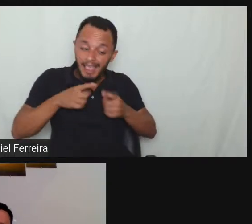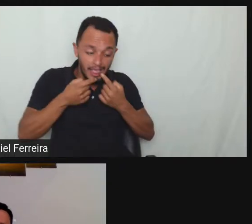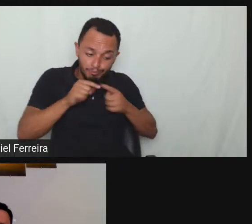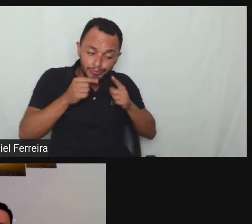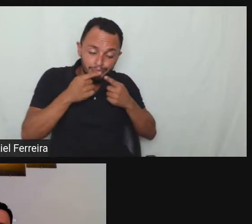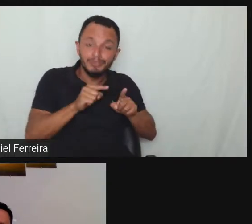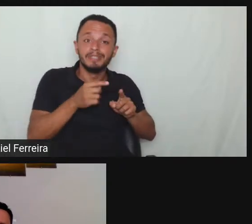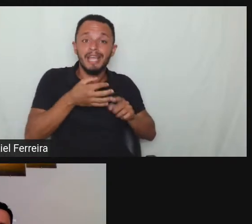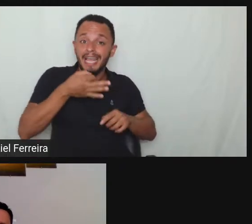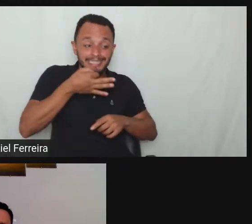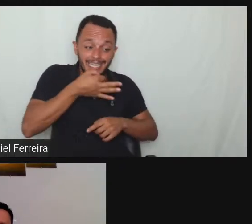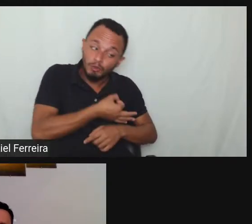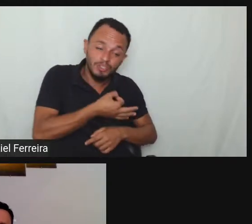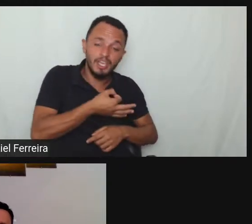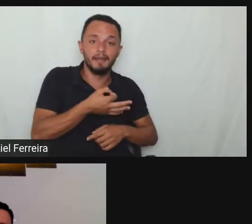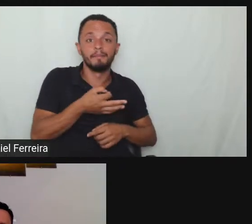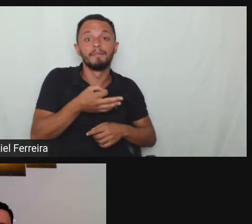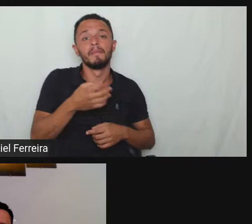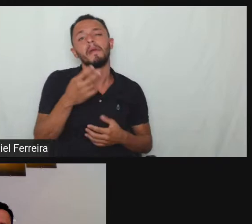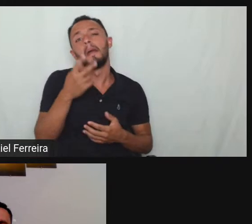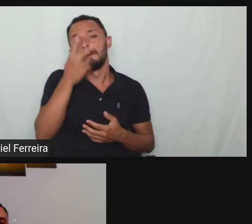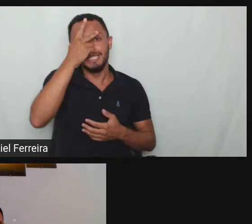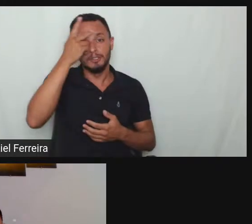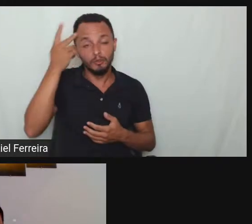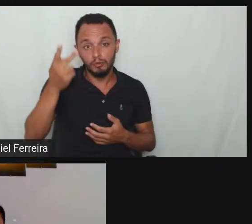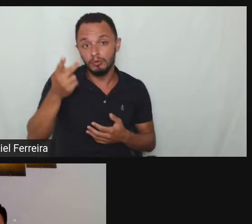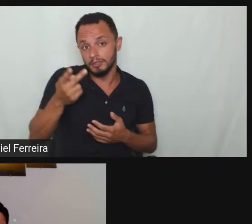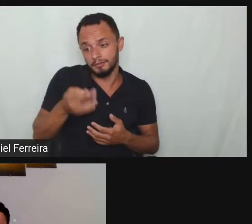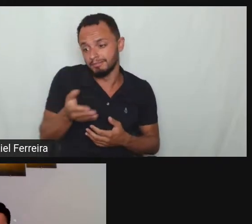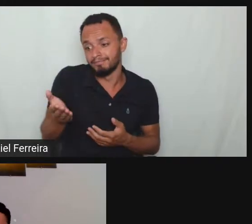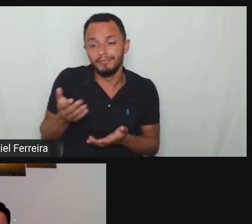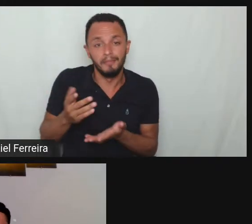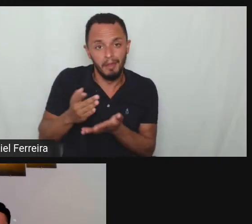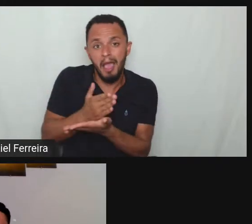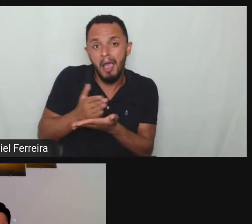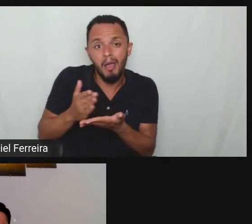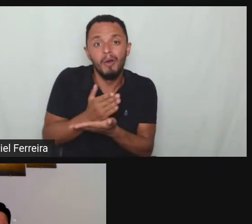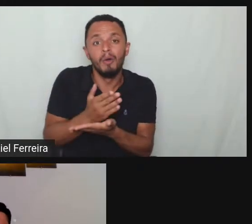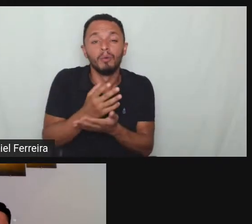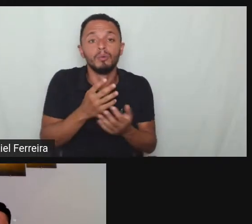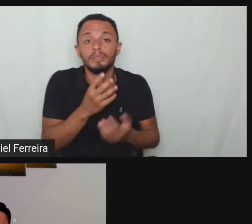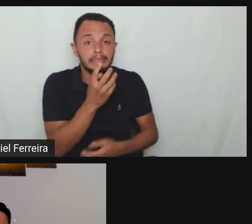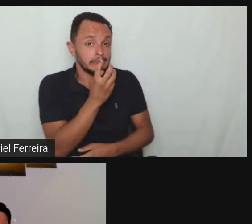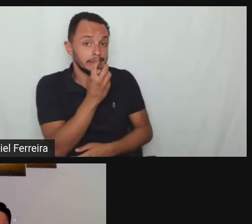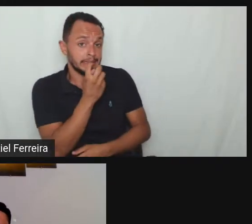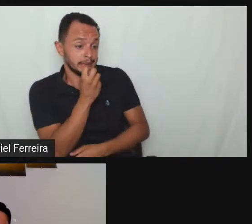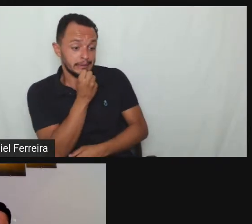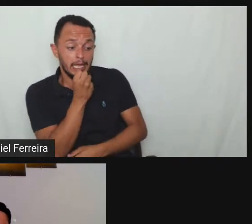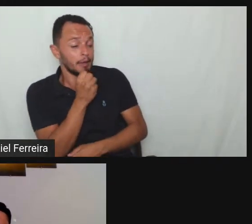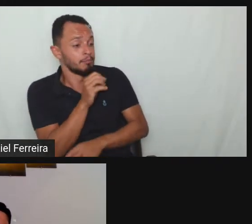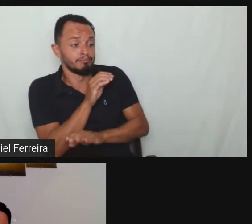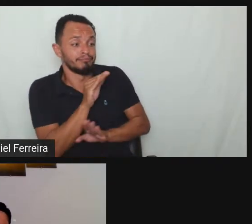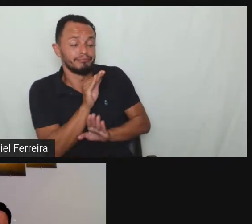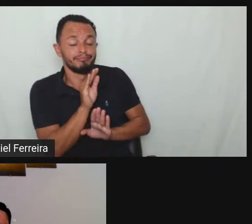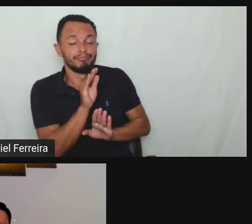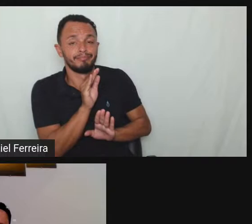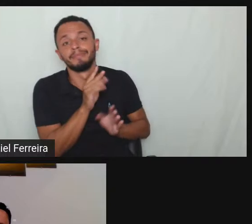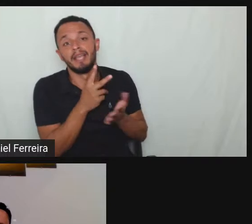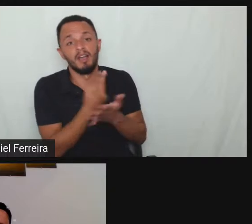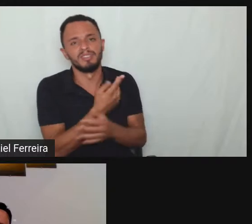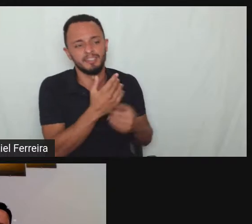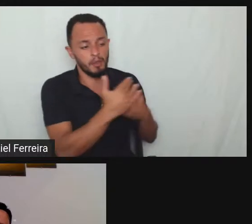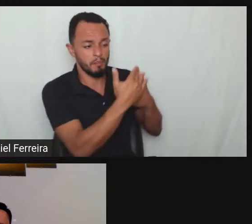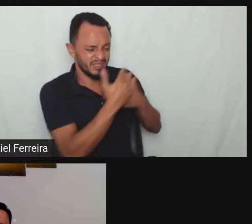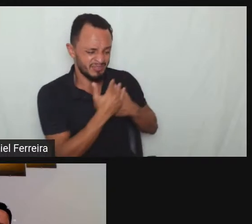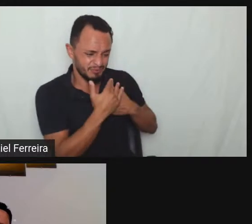pessoas com deficiência se calam adiante desse tipo situação muita gente se cala tá é aqui ó tem